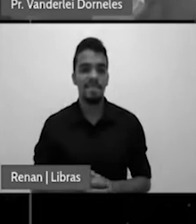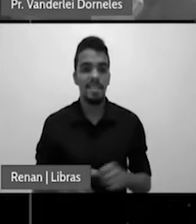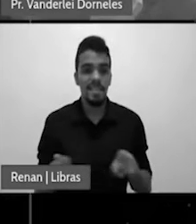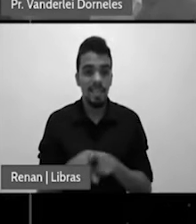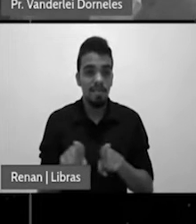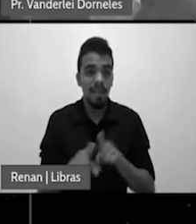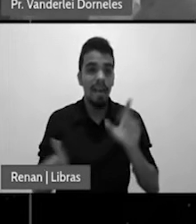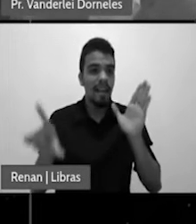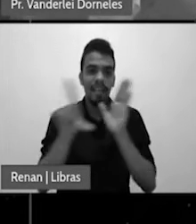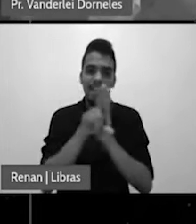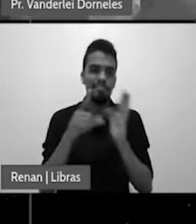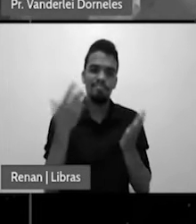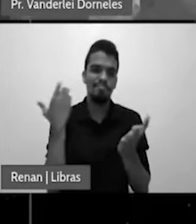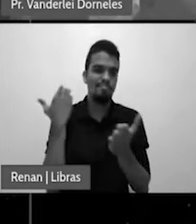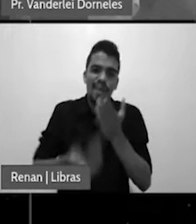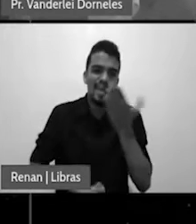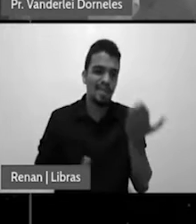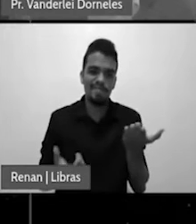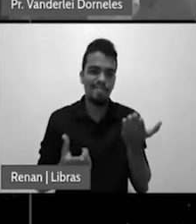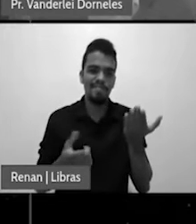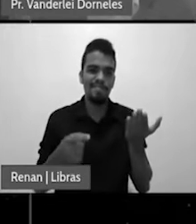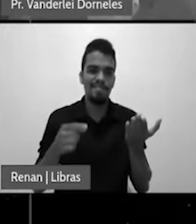vigência mas